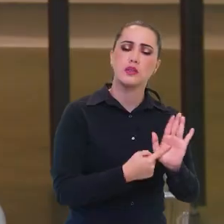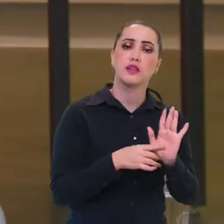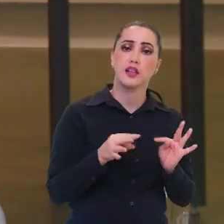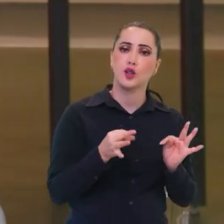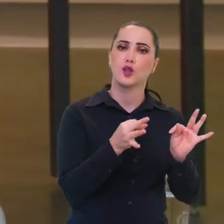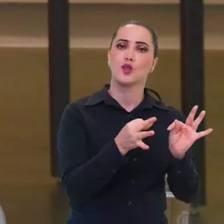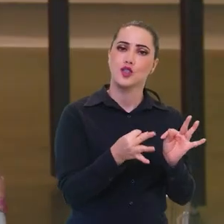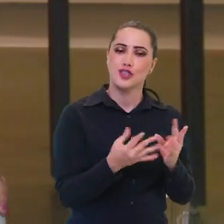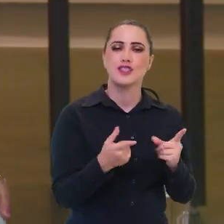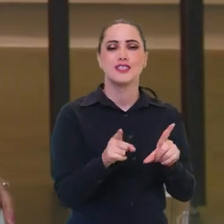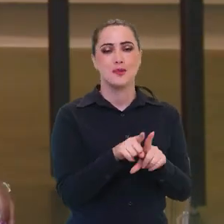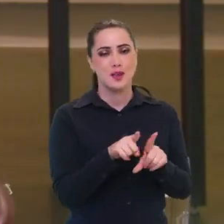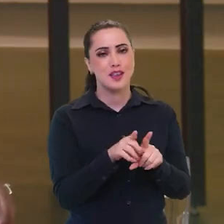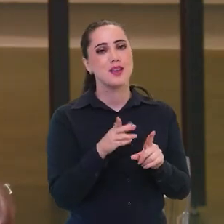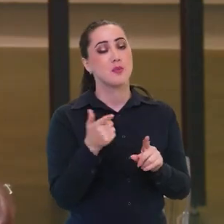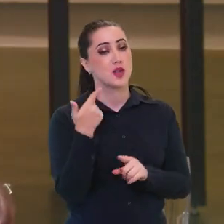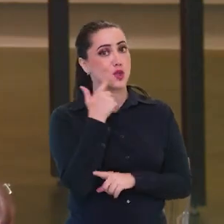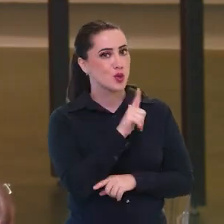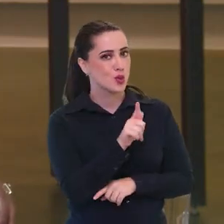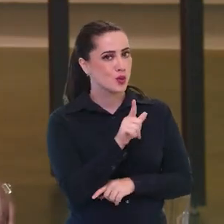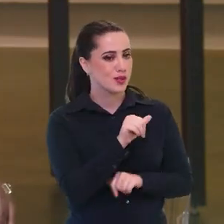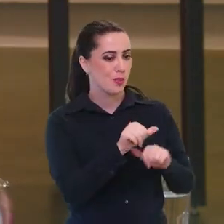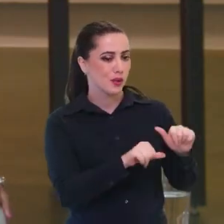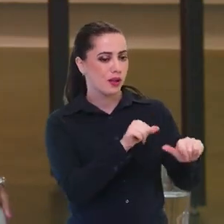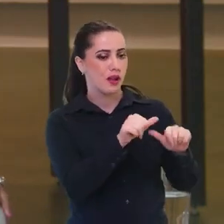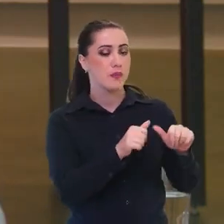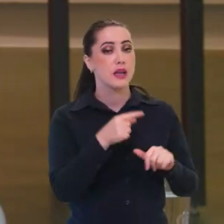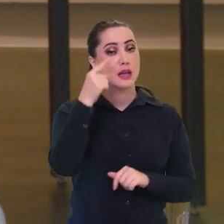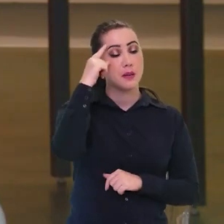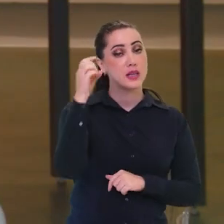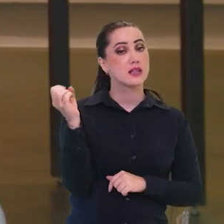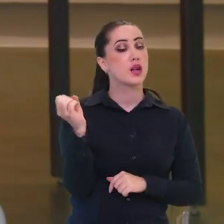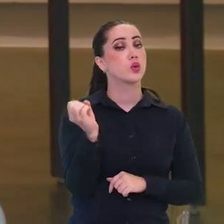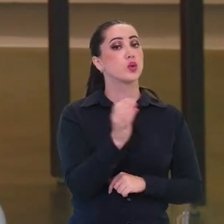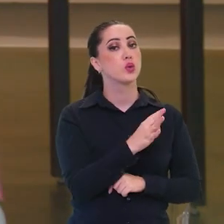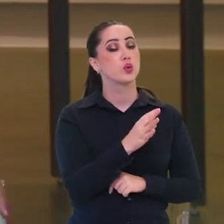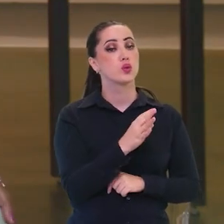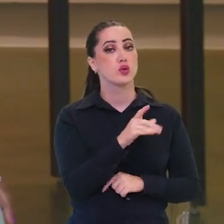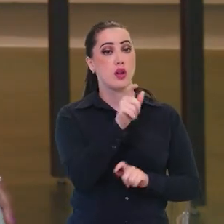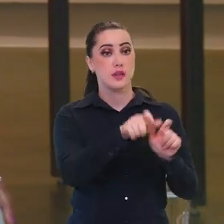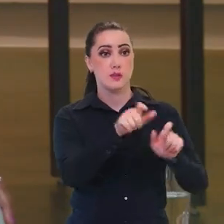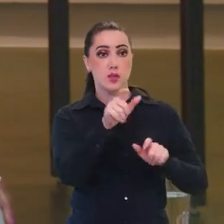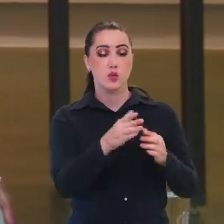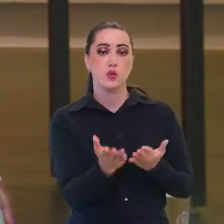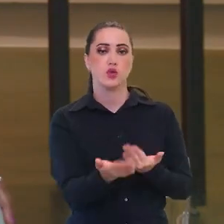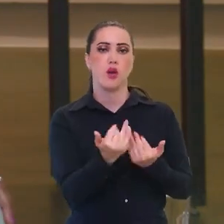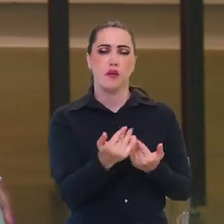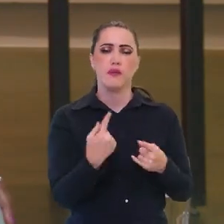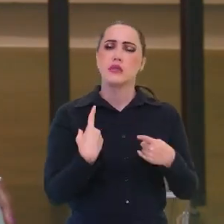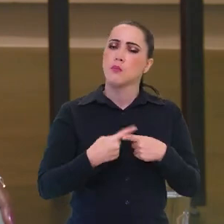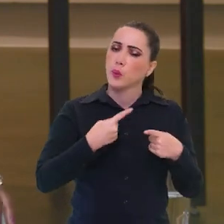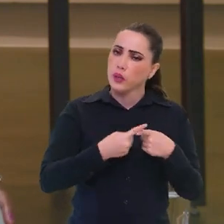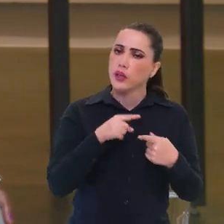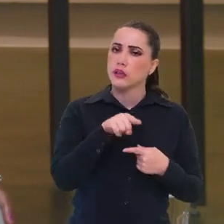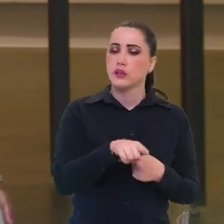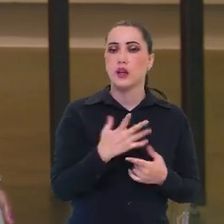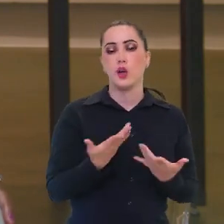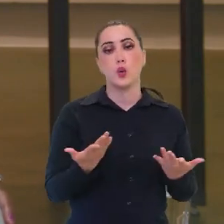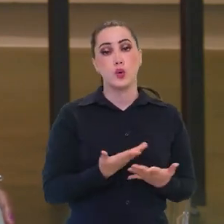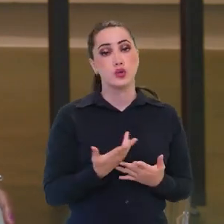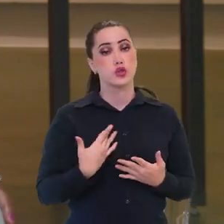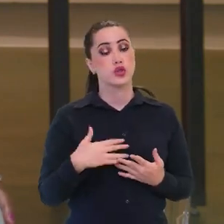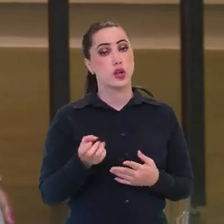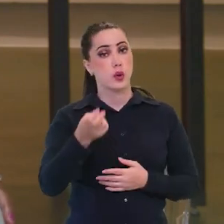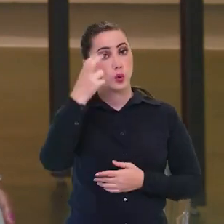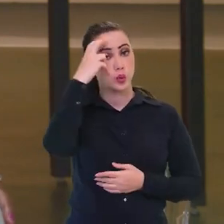trazendo tecnologia para a gente fazer, renovar, né? E pensar na nova geração, né? Temos aí cultura para... A